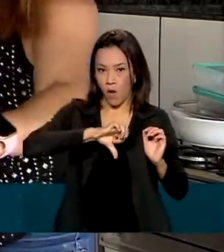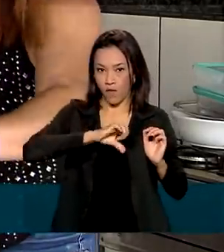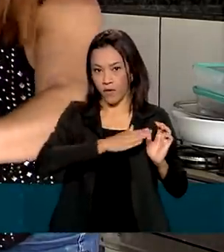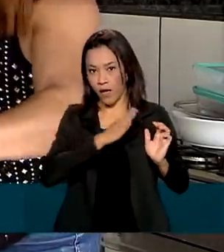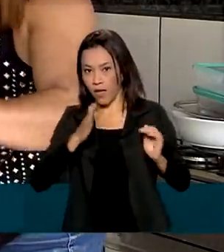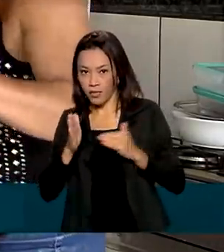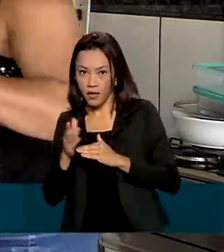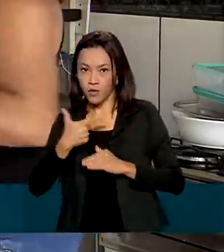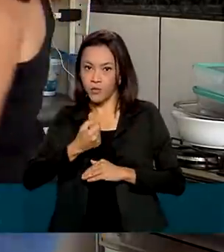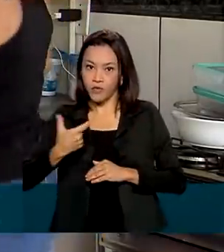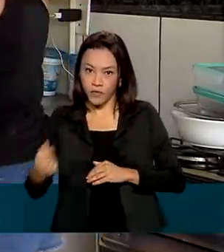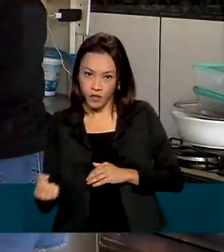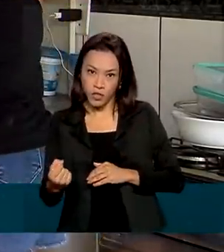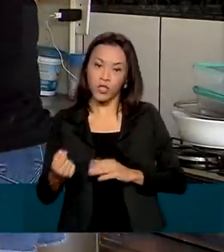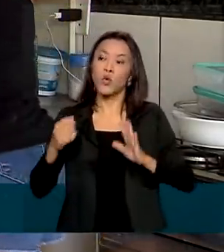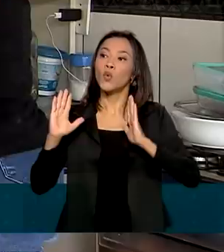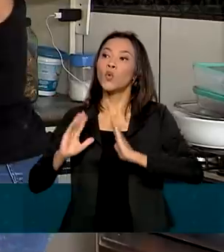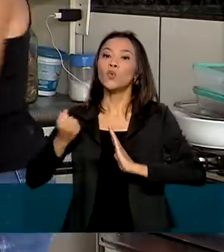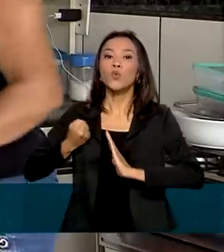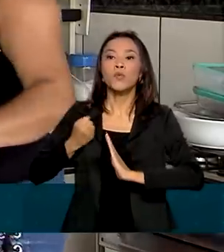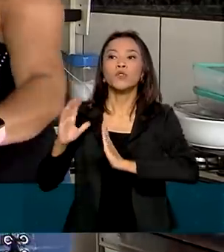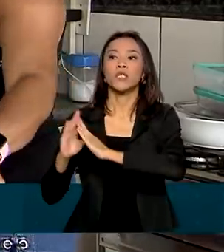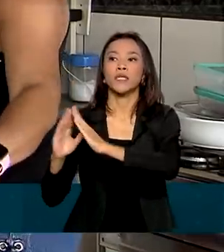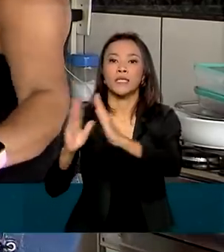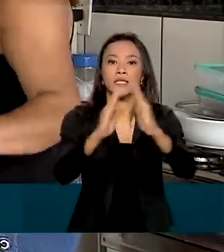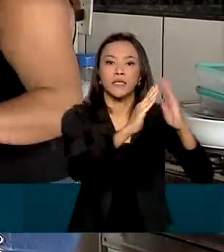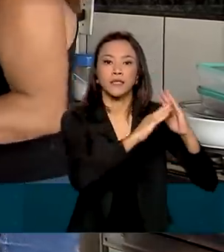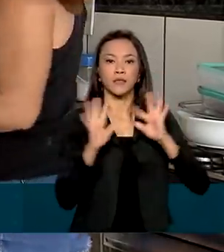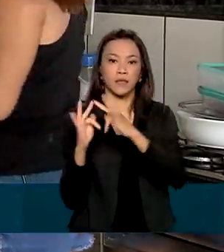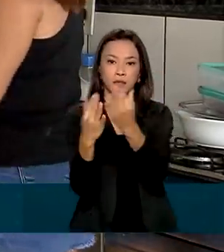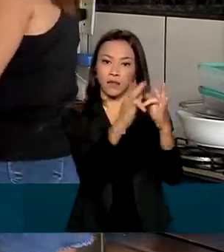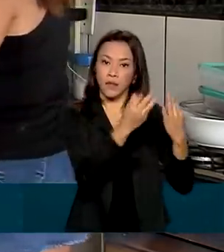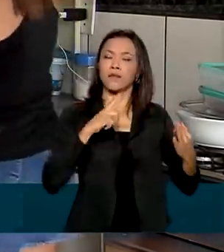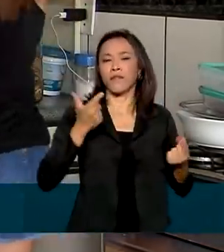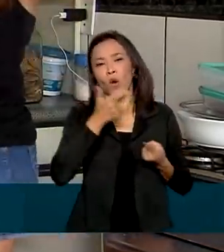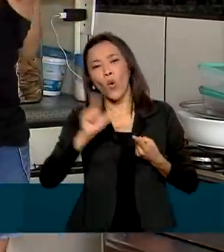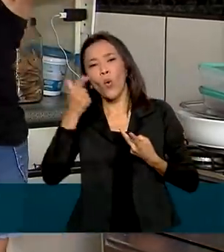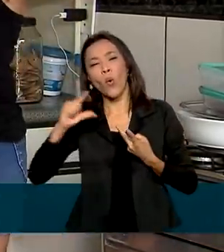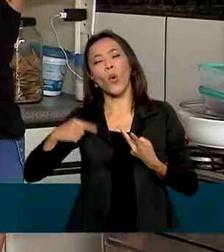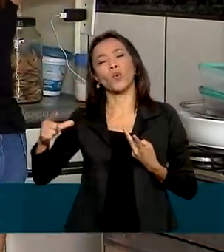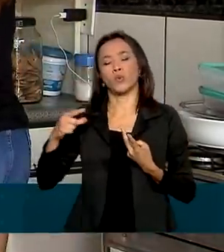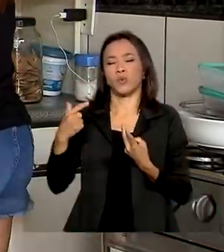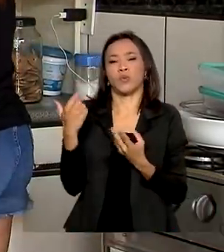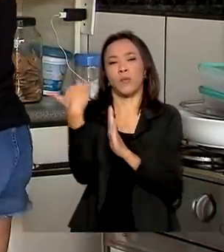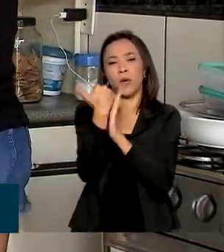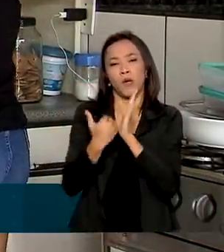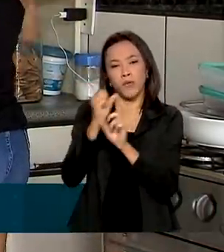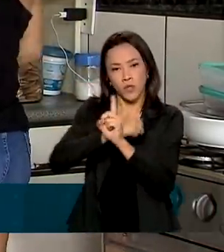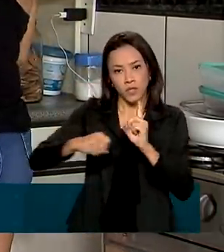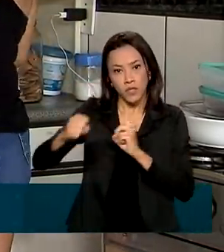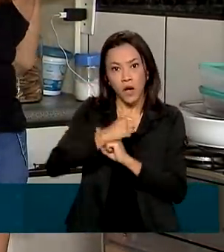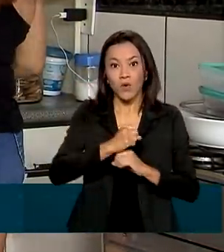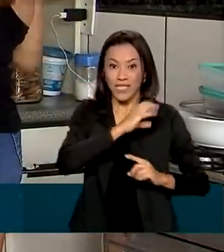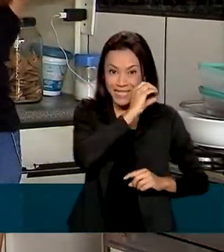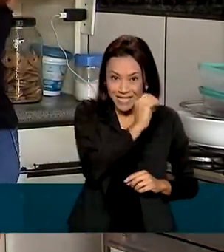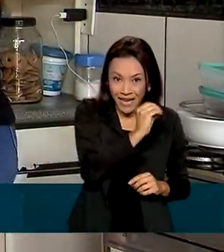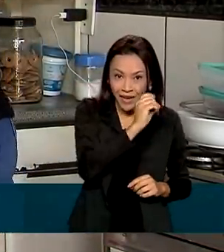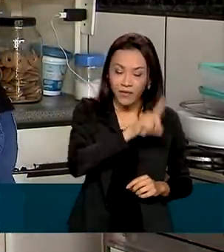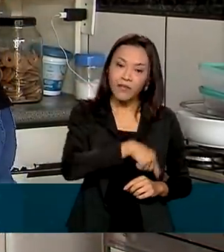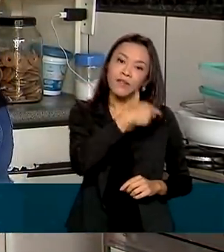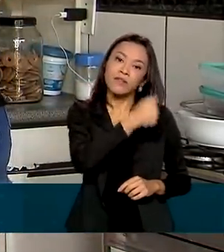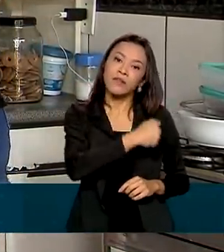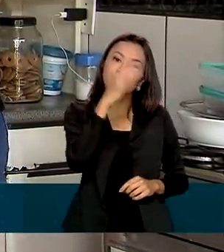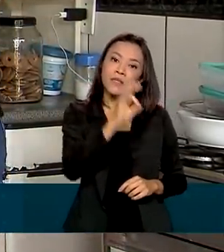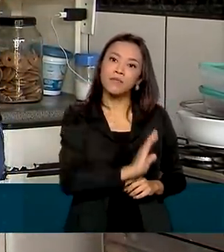o número de domicílios com pessoas recebendo outros programas sociais como Maria saltou de 0,7